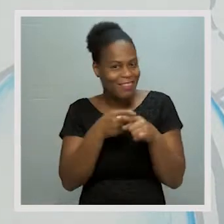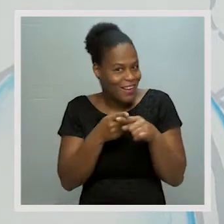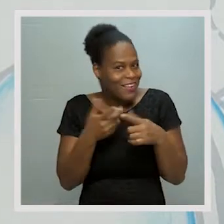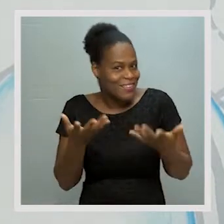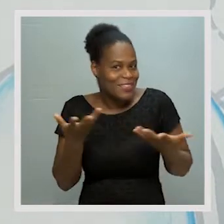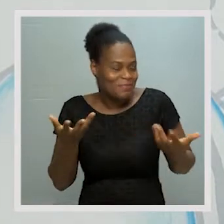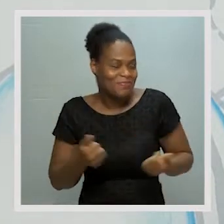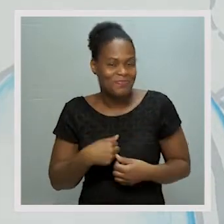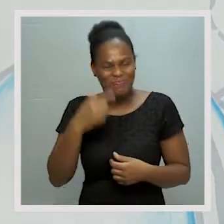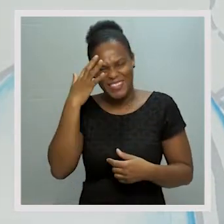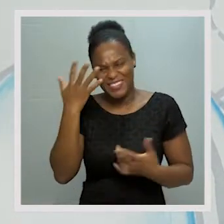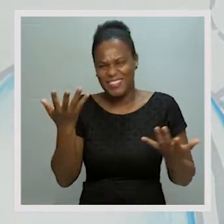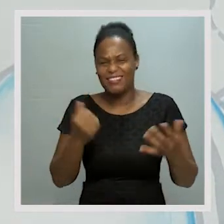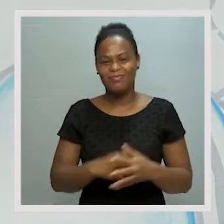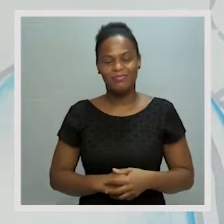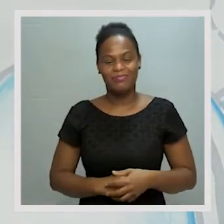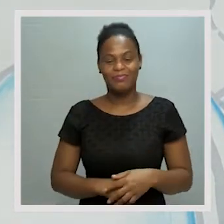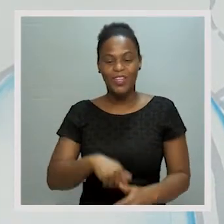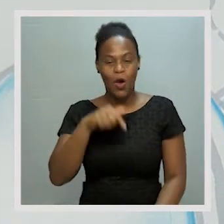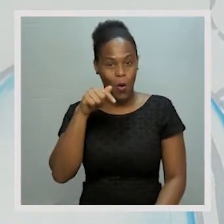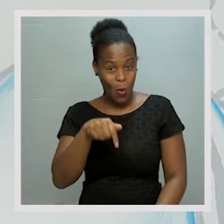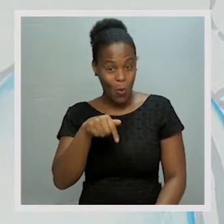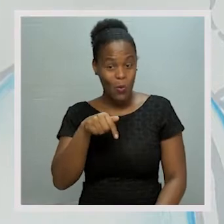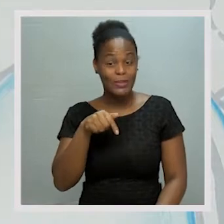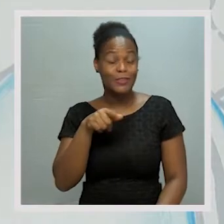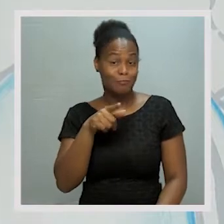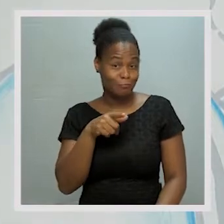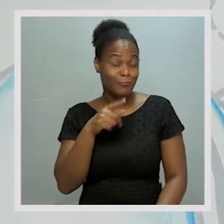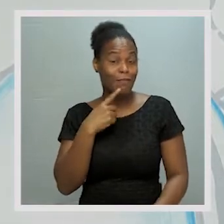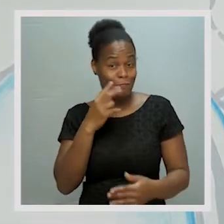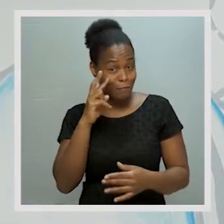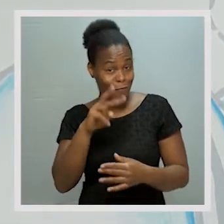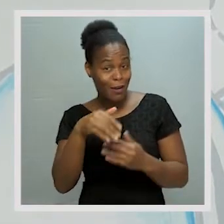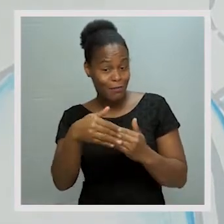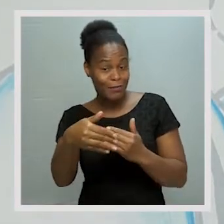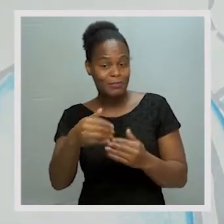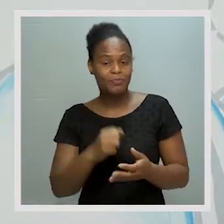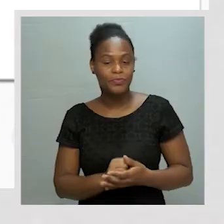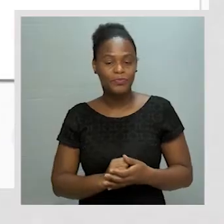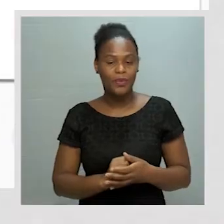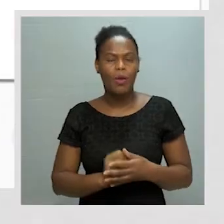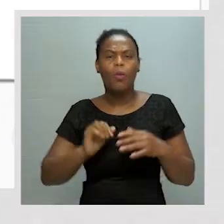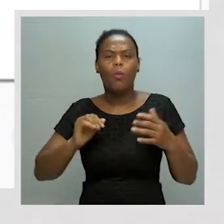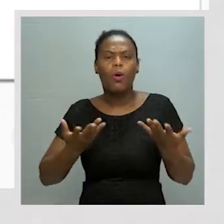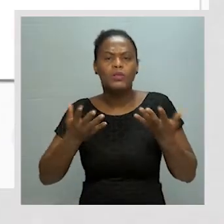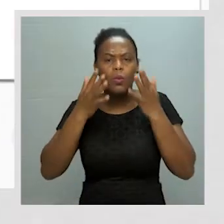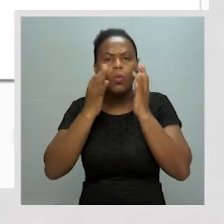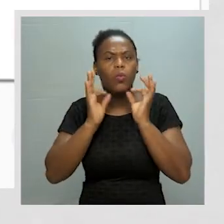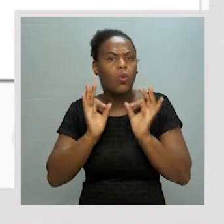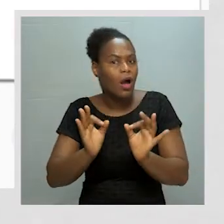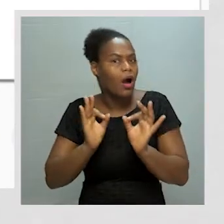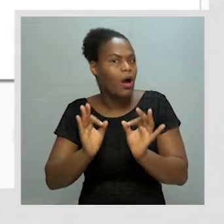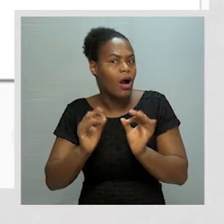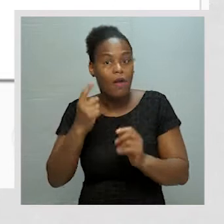interessante, penso eu. E hoje é exatamente isto que vamos ver. Cuidados a ter com